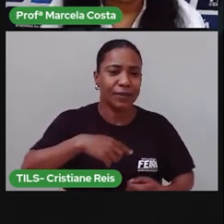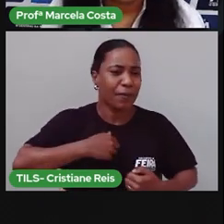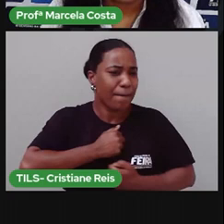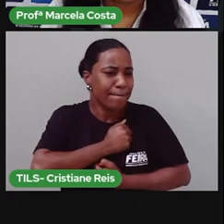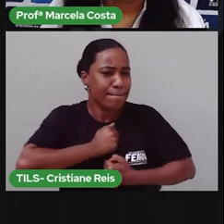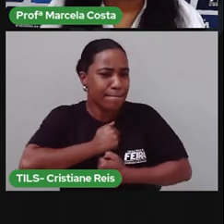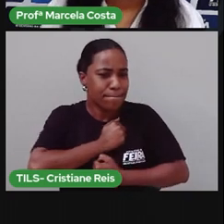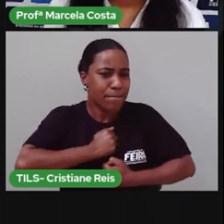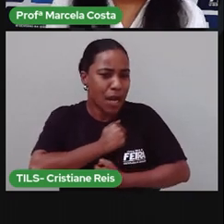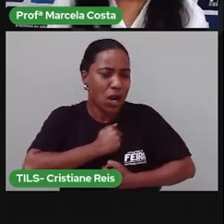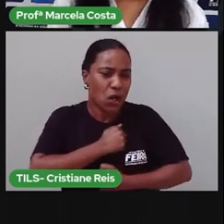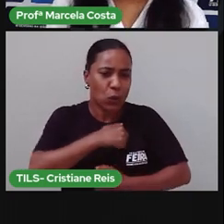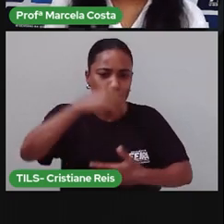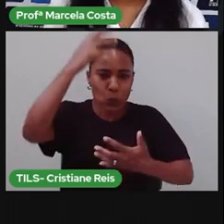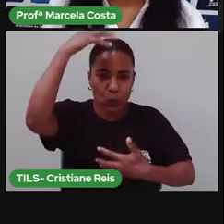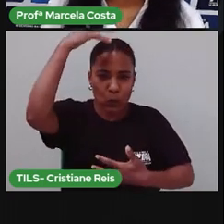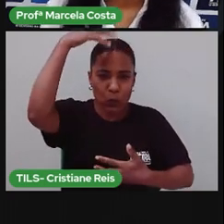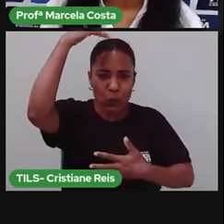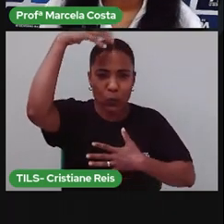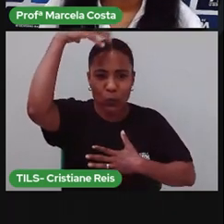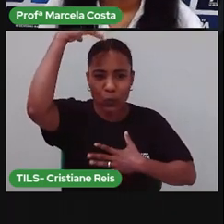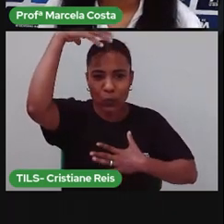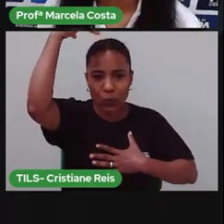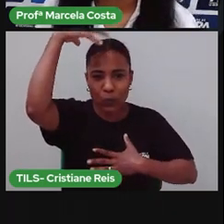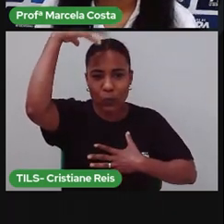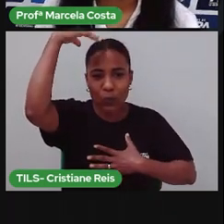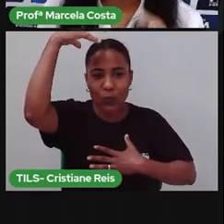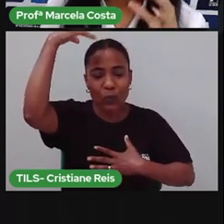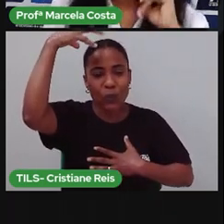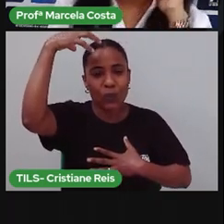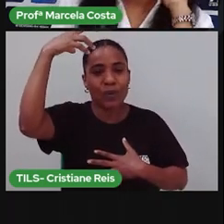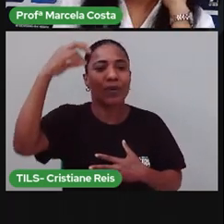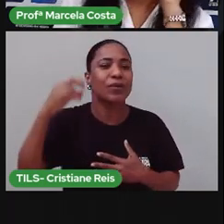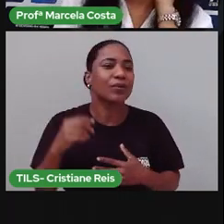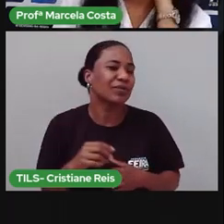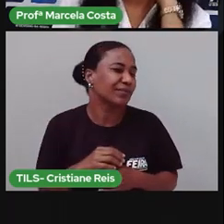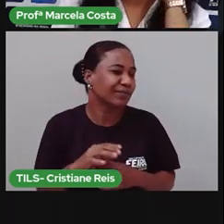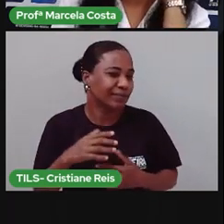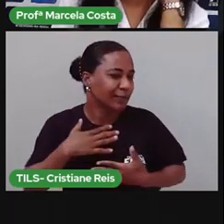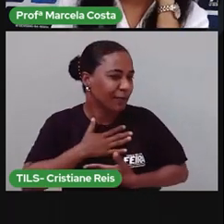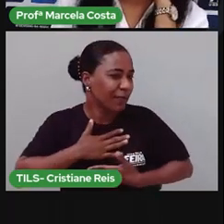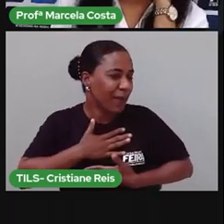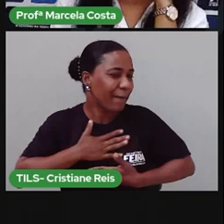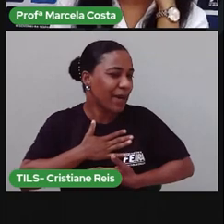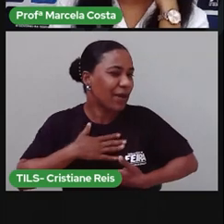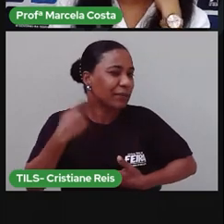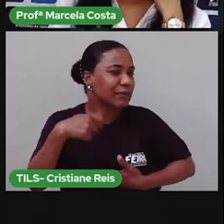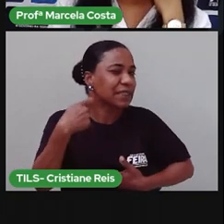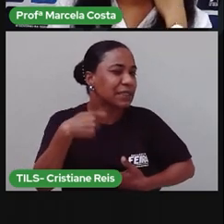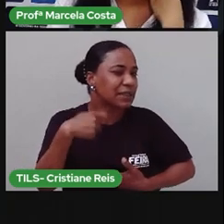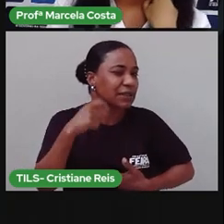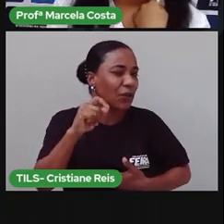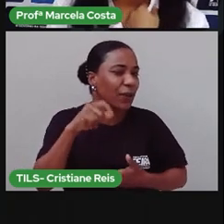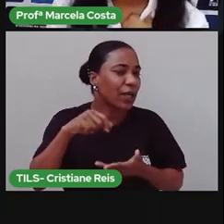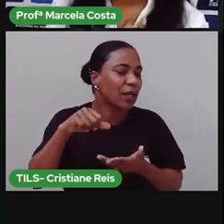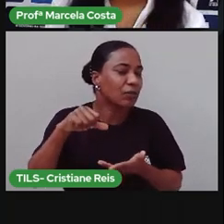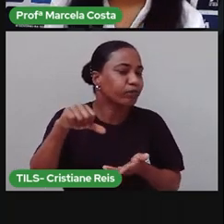Tomando banho. Pra tomar banho. produto. Diz aí o nome de um produto que a gente usa pra tomar banho.